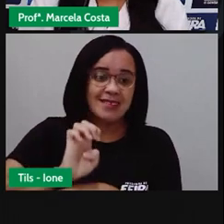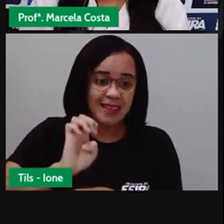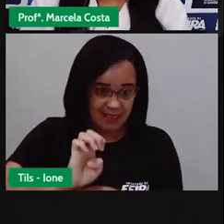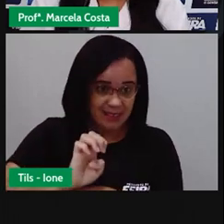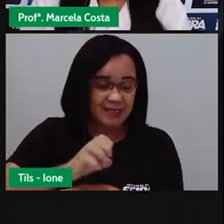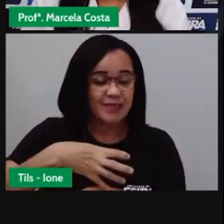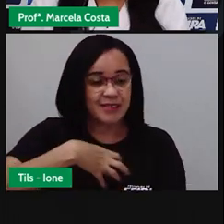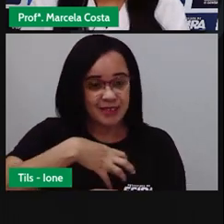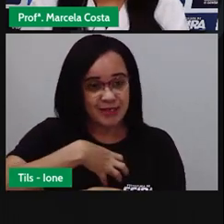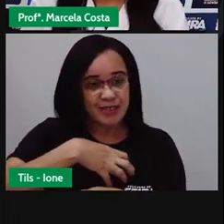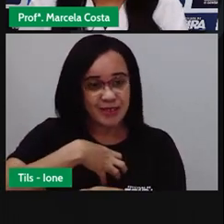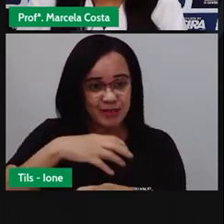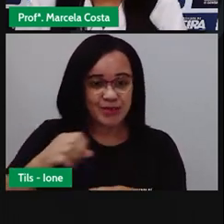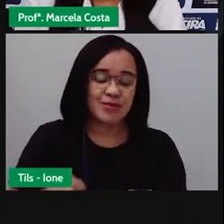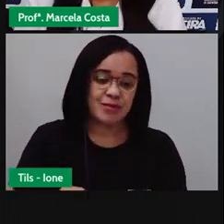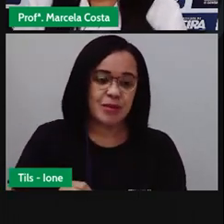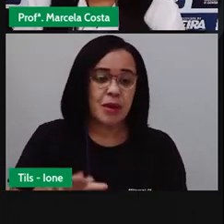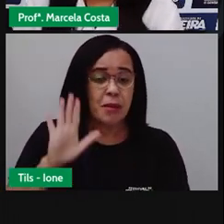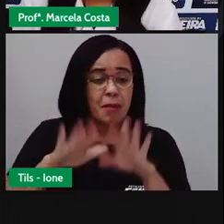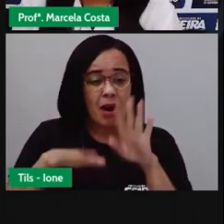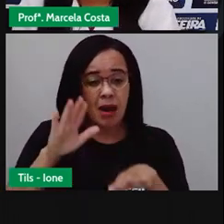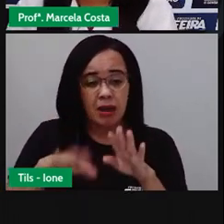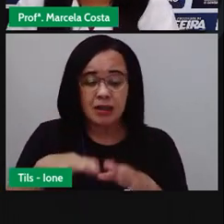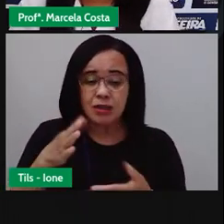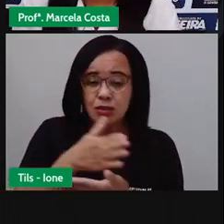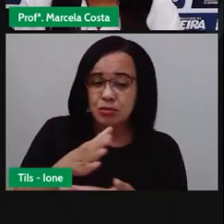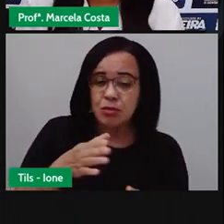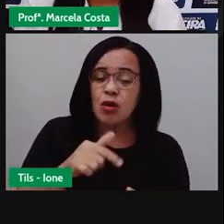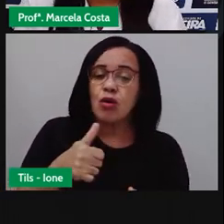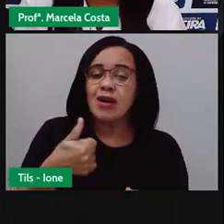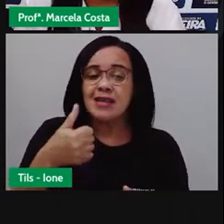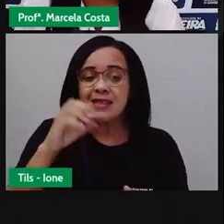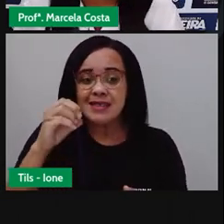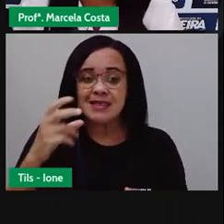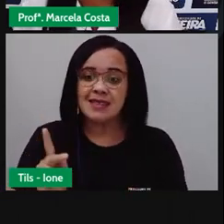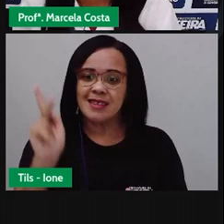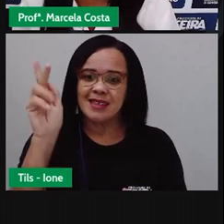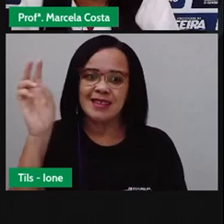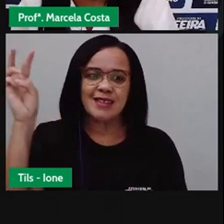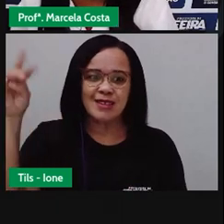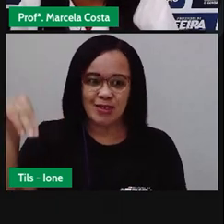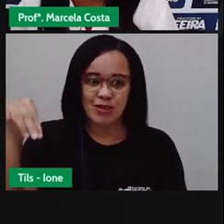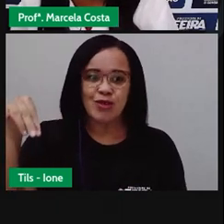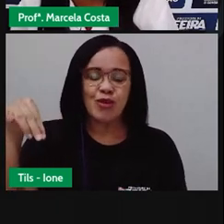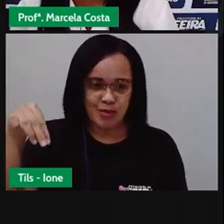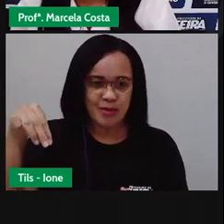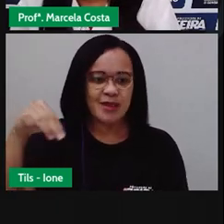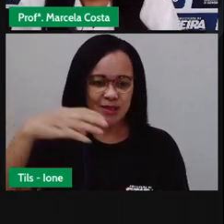pouco mais de 100 quilômetros de distância da capital do estado, Salvador.